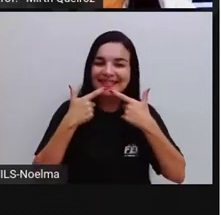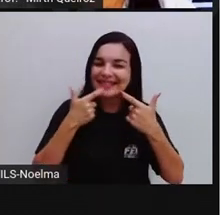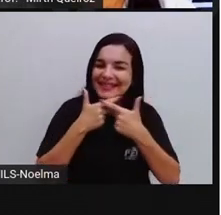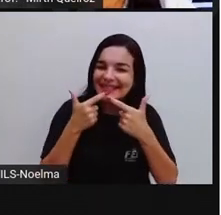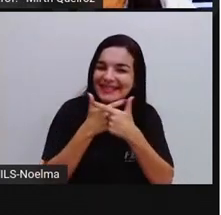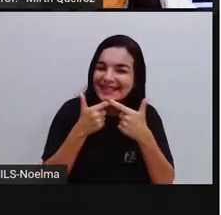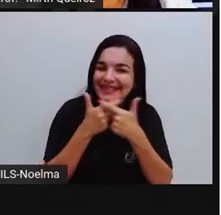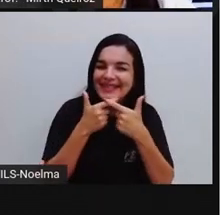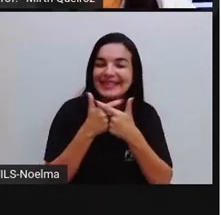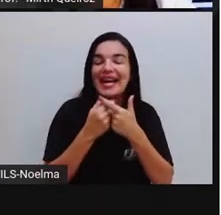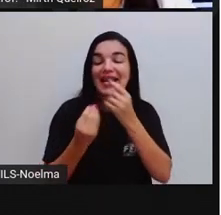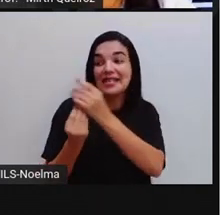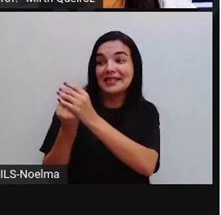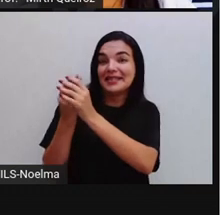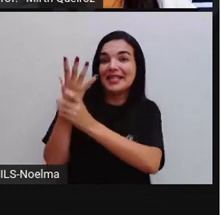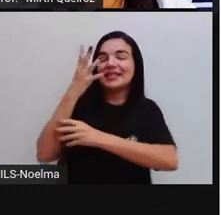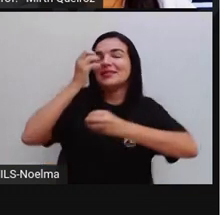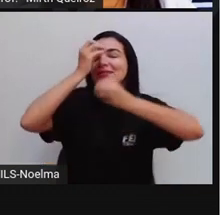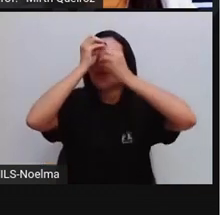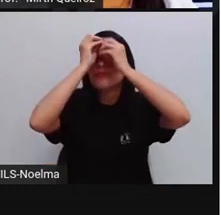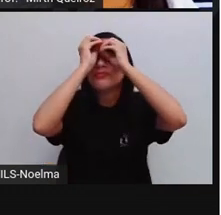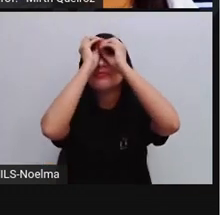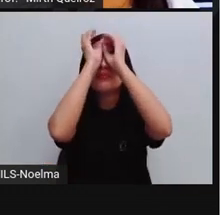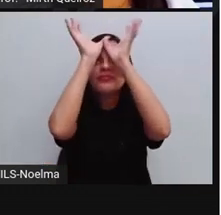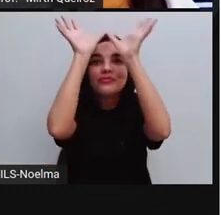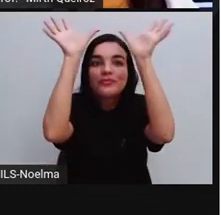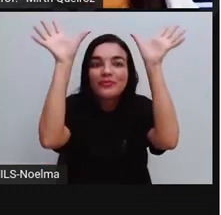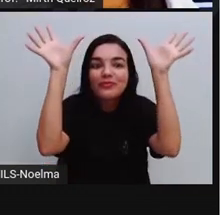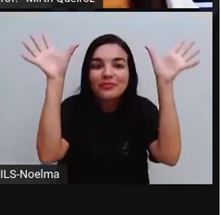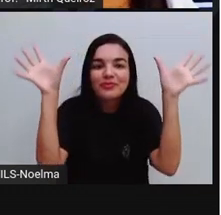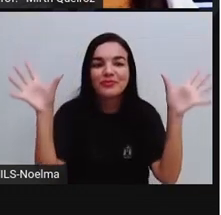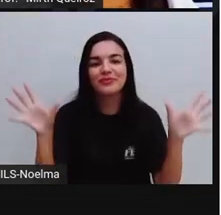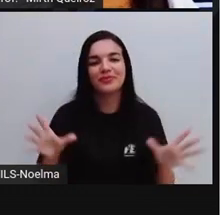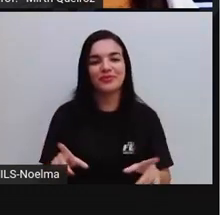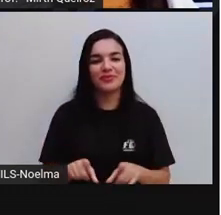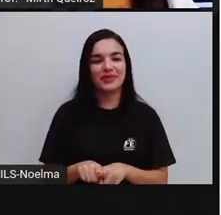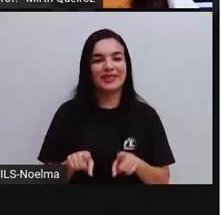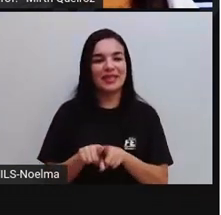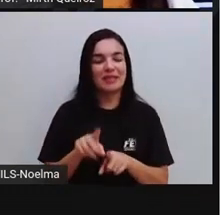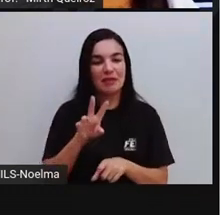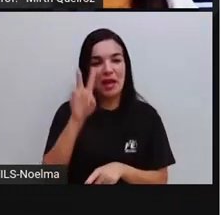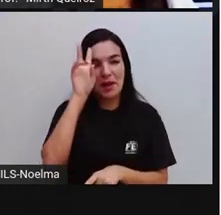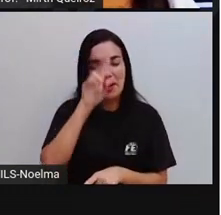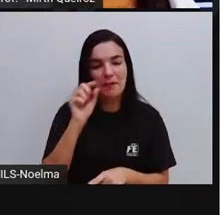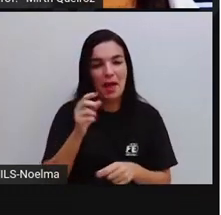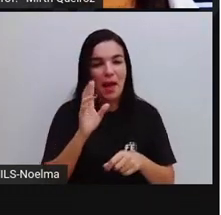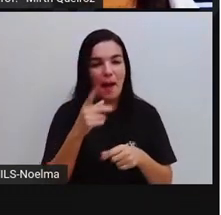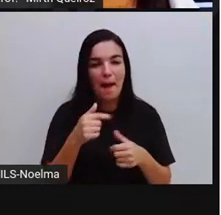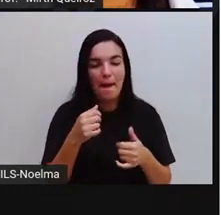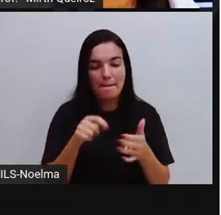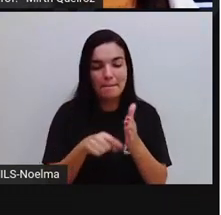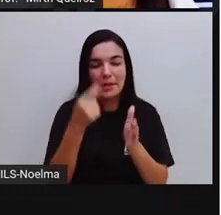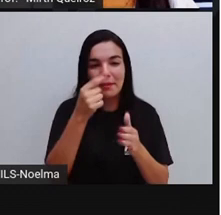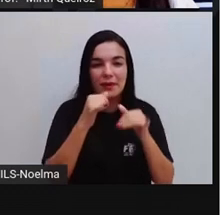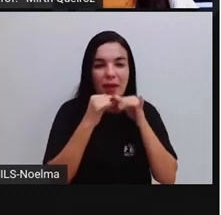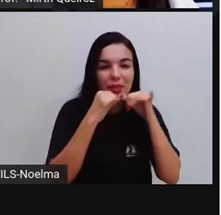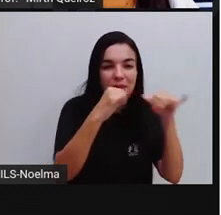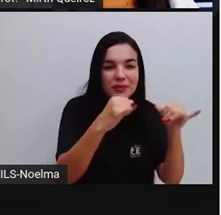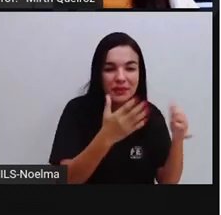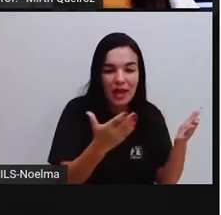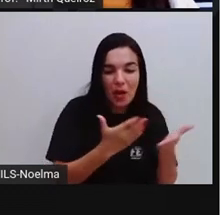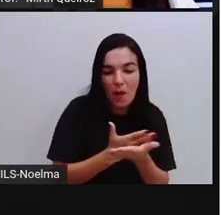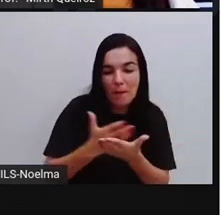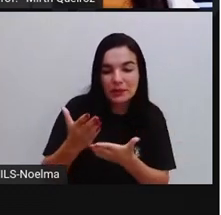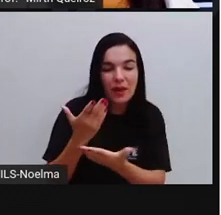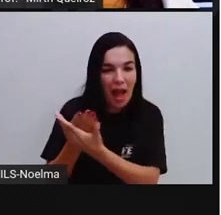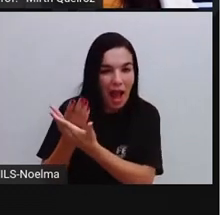ironia e criatividade. Nós vimos, por exemplo, a criatividade lá na nossa primeira propaganda que eu mostrei para vocês. O primeiro anúncio publicitário que foi sobre